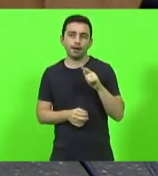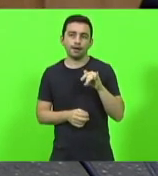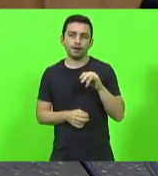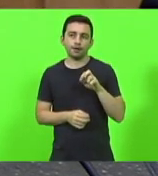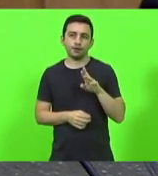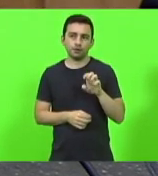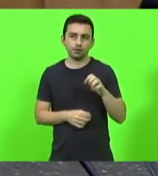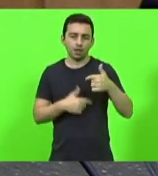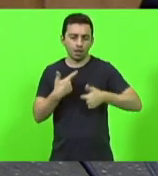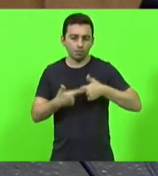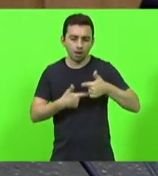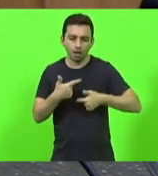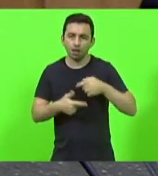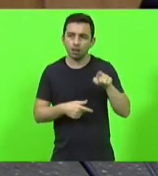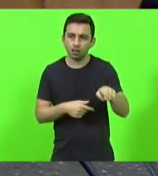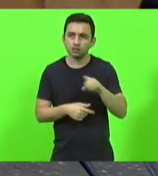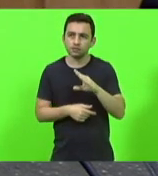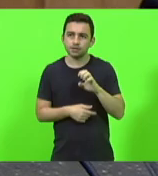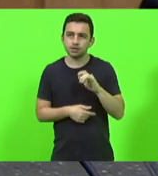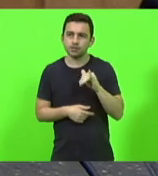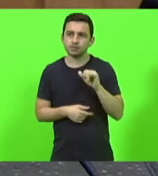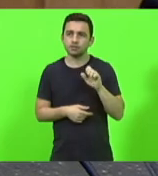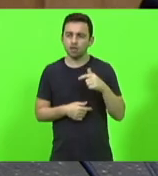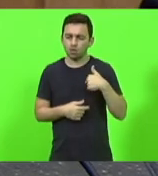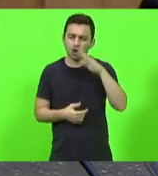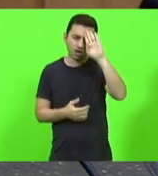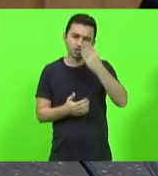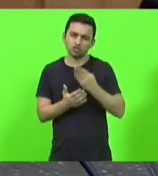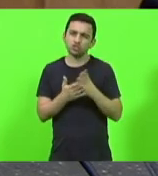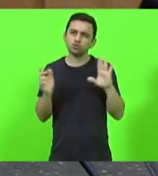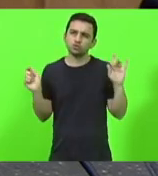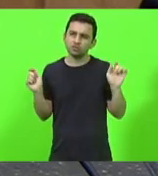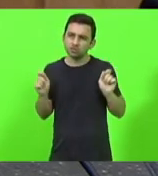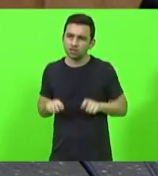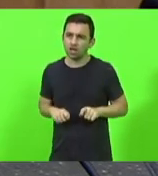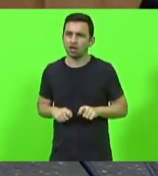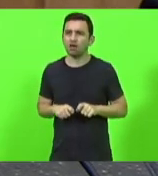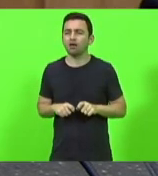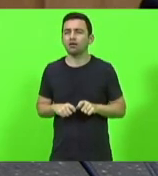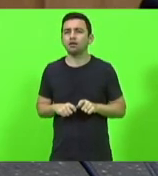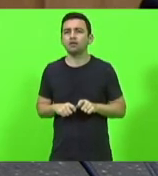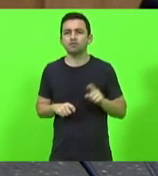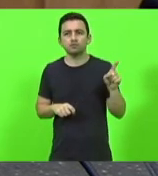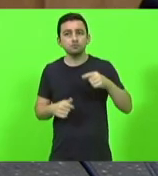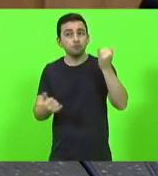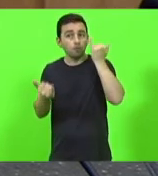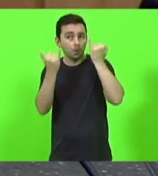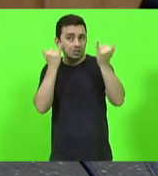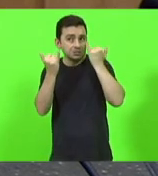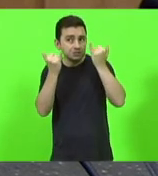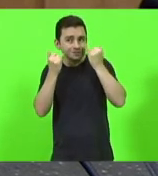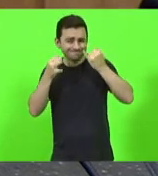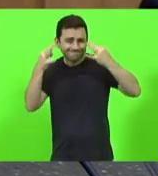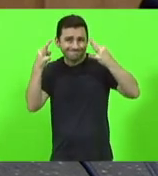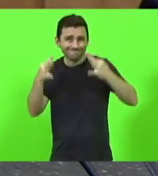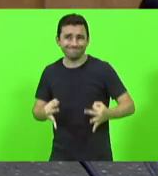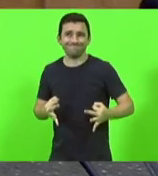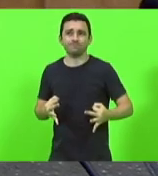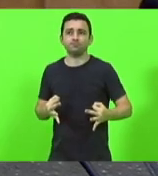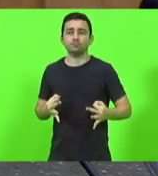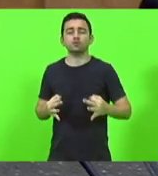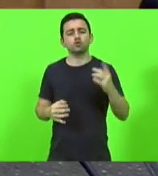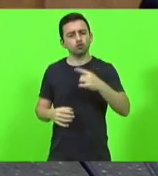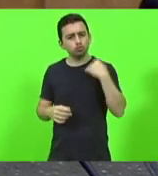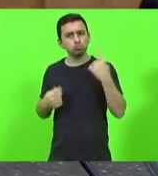no CEASA e que acredito ele possa trazer as informações precisas e nós